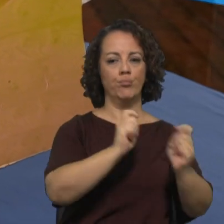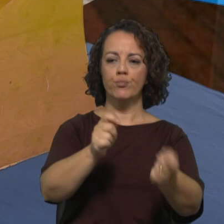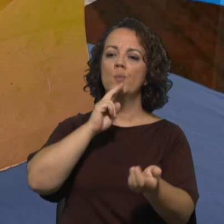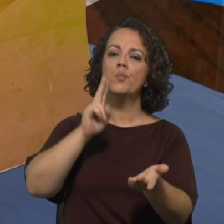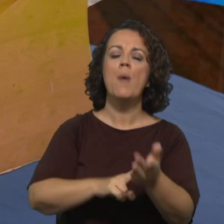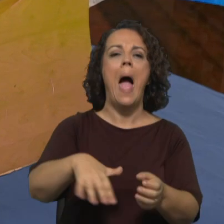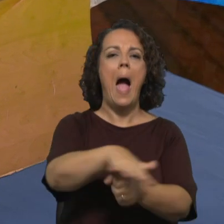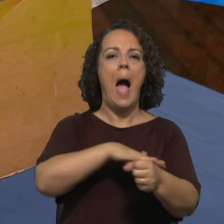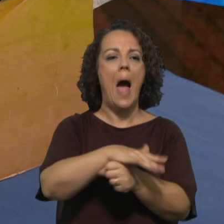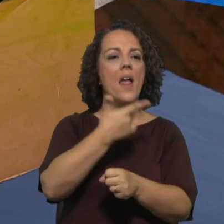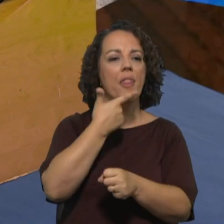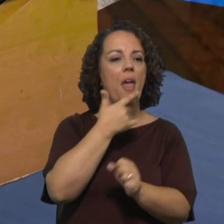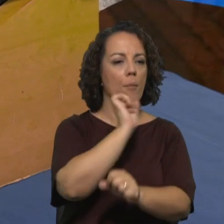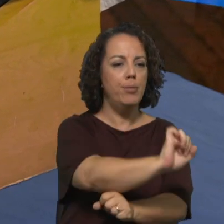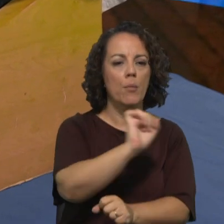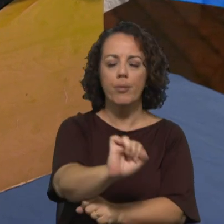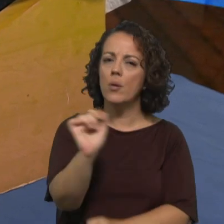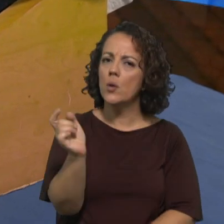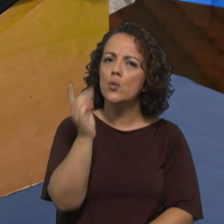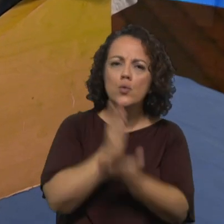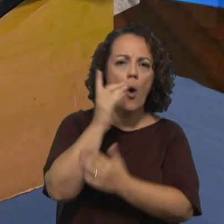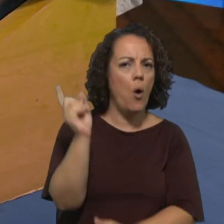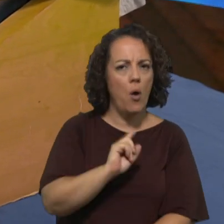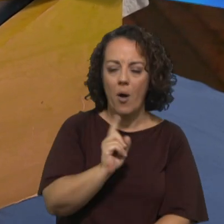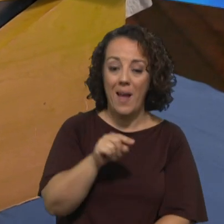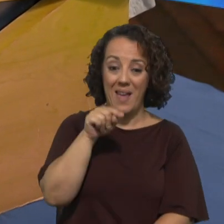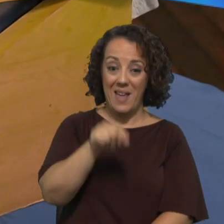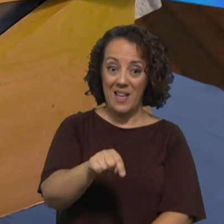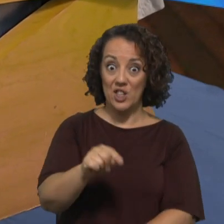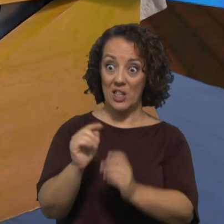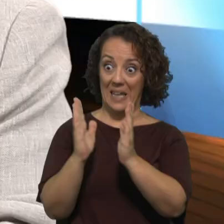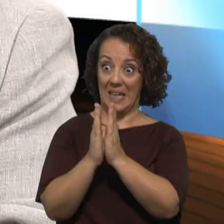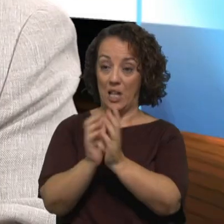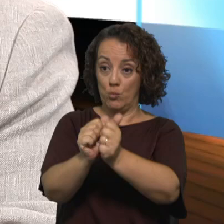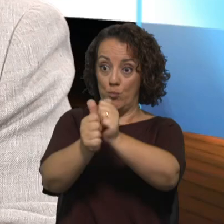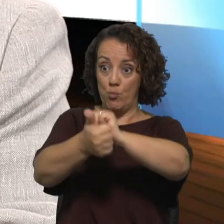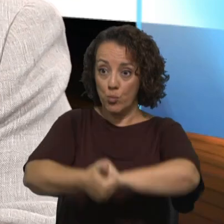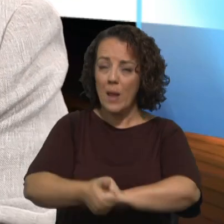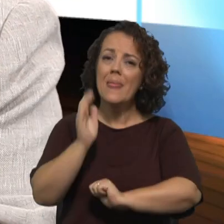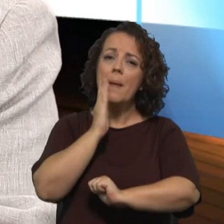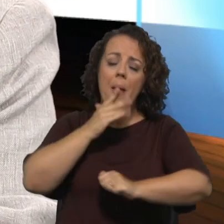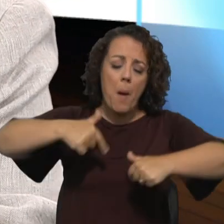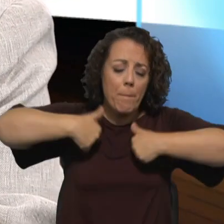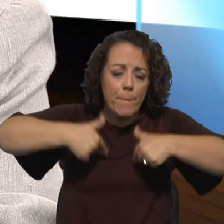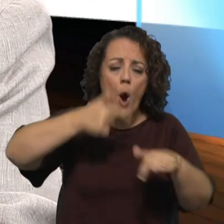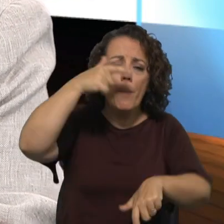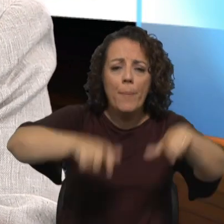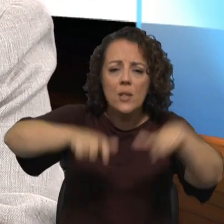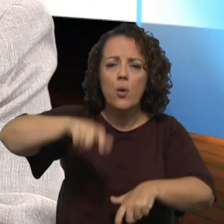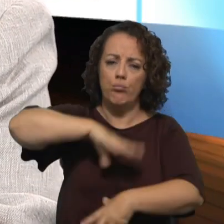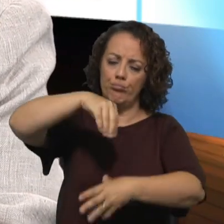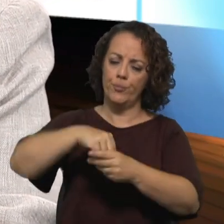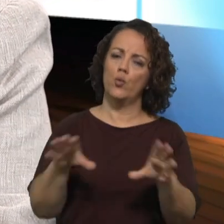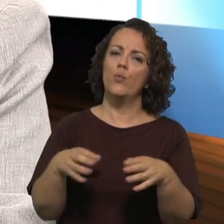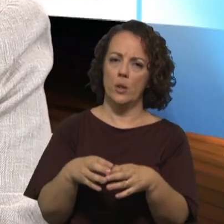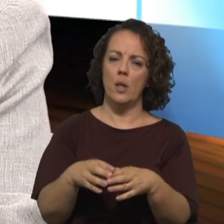mudança que exigida numa igreja sinodal é extremamente implicativa dos membros da comunidade eu já tenho dito